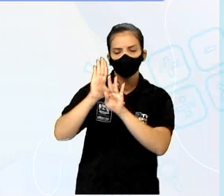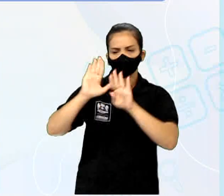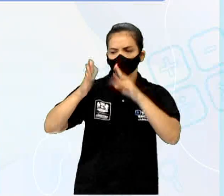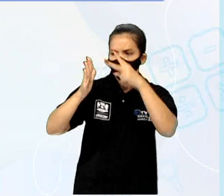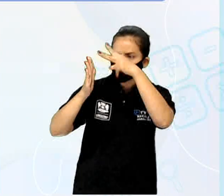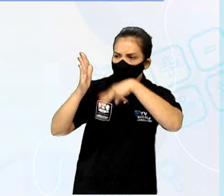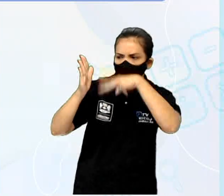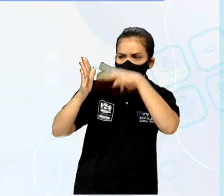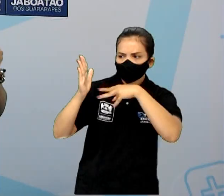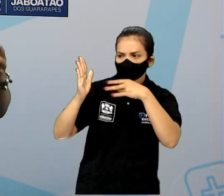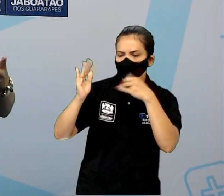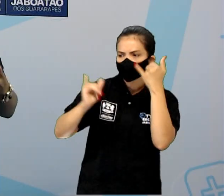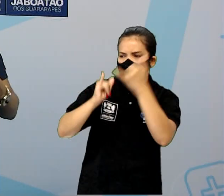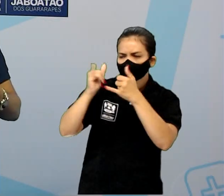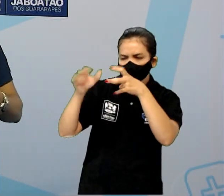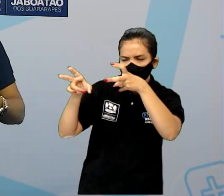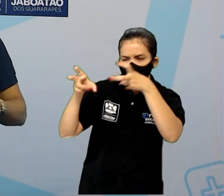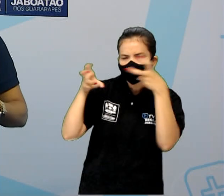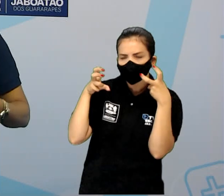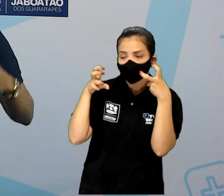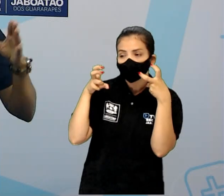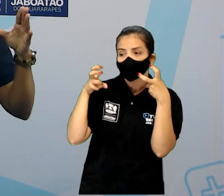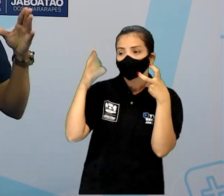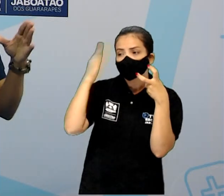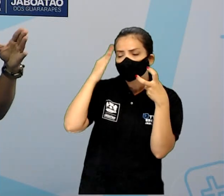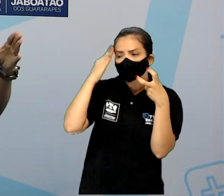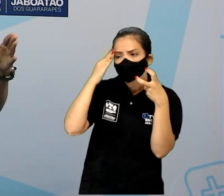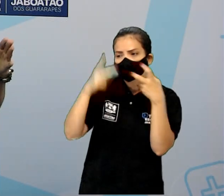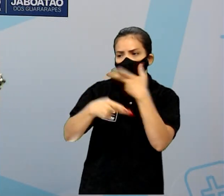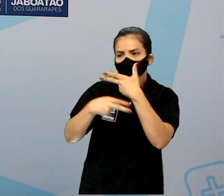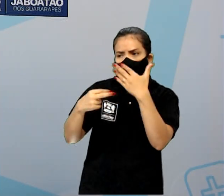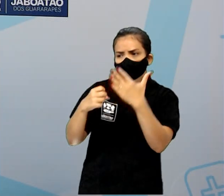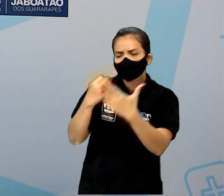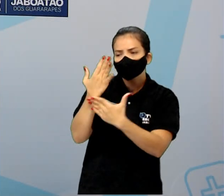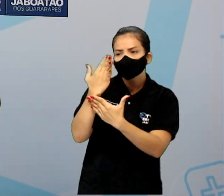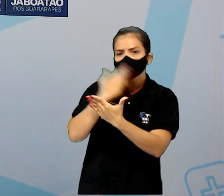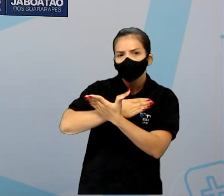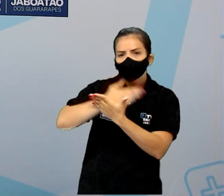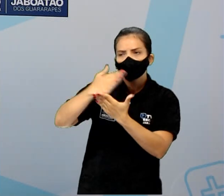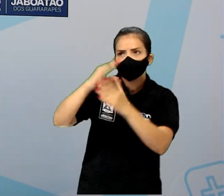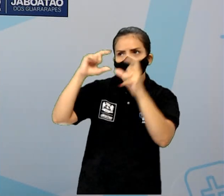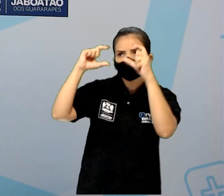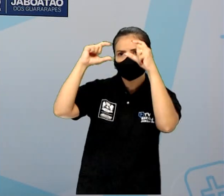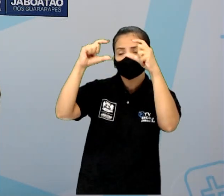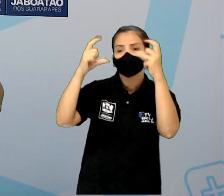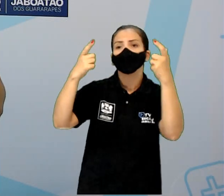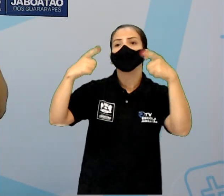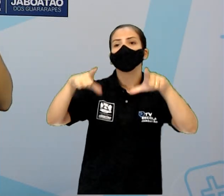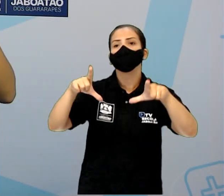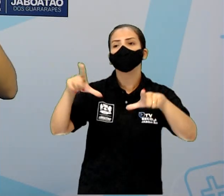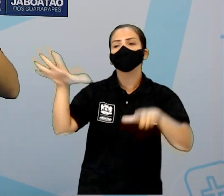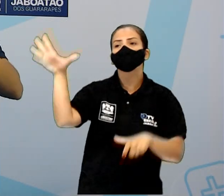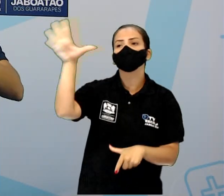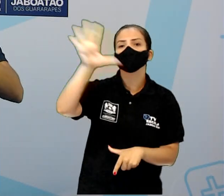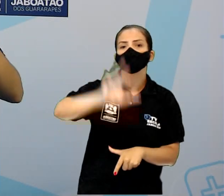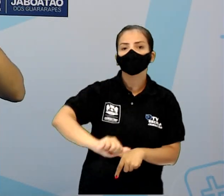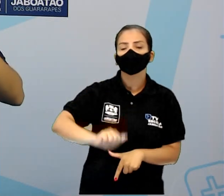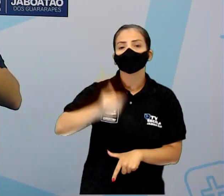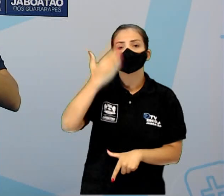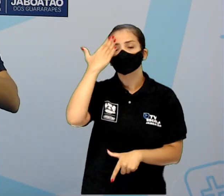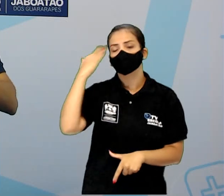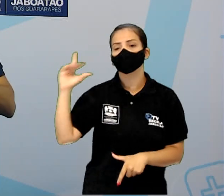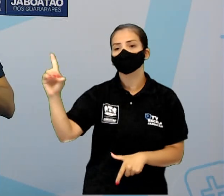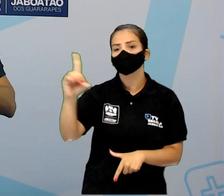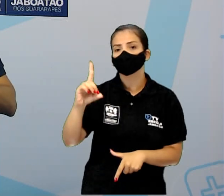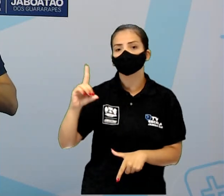você vai logo percebendo, você já vai se inteirando dos fatos logo na introdução. A gente já sabe que foi no continente africano, sabe que vai ter Deus e o